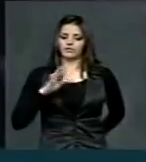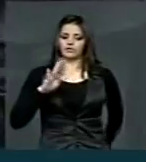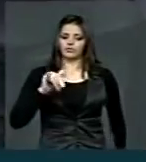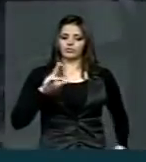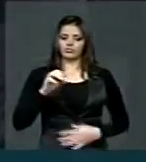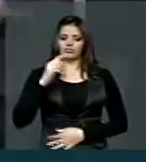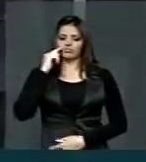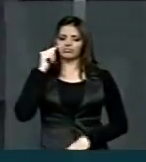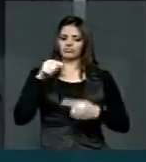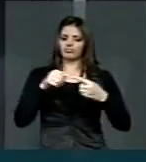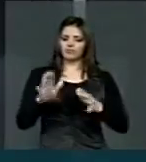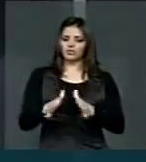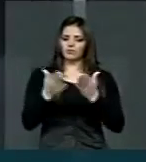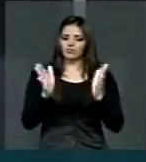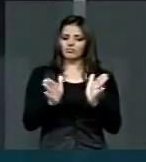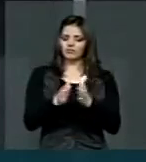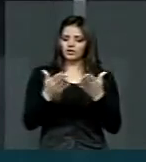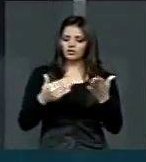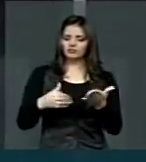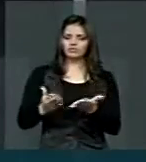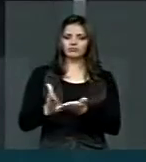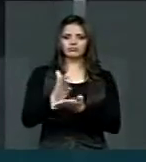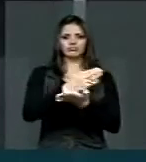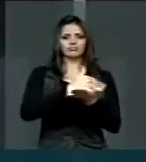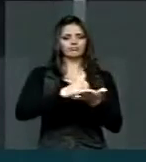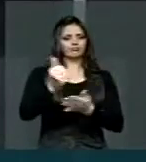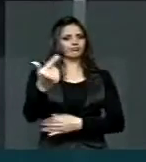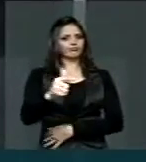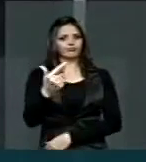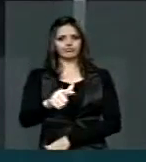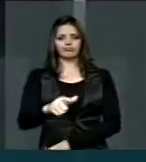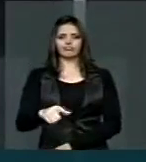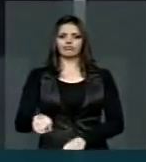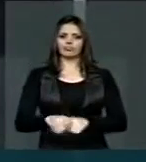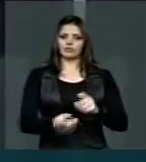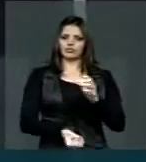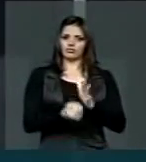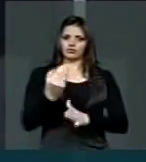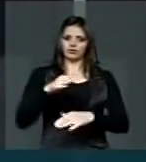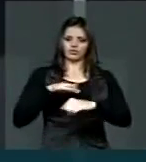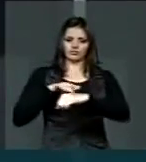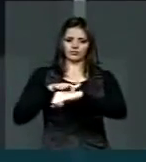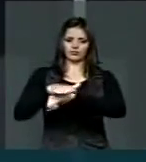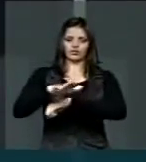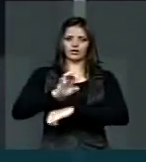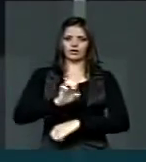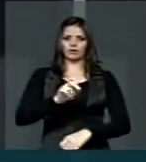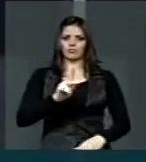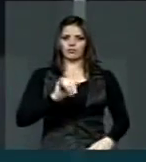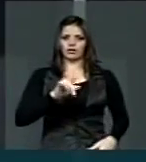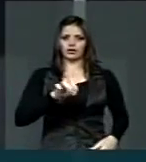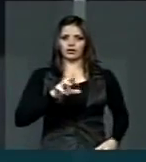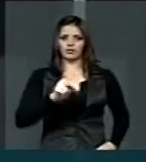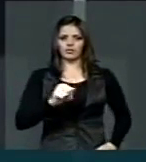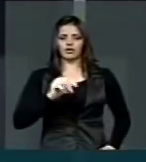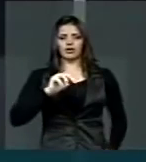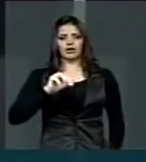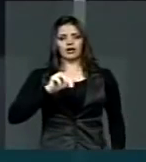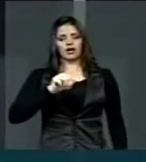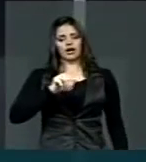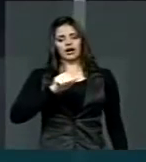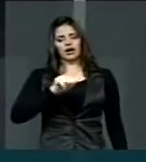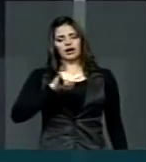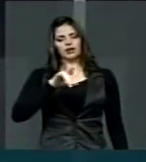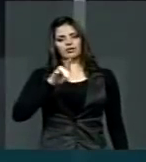pobreza, à má distribuição de renda e com o surgimento da epidemia de AIDS, a tuberculose tem sido a principal